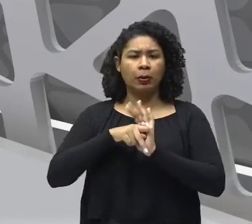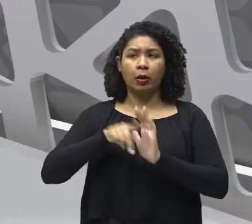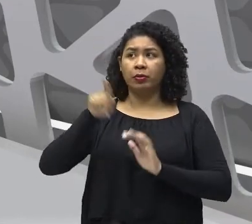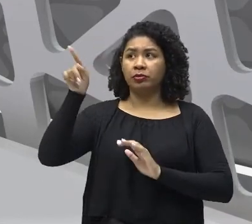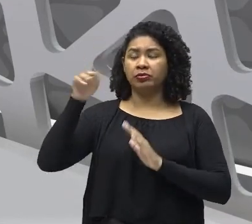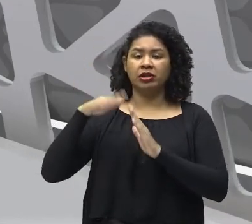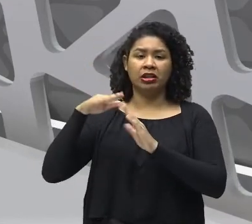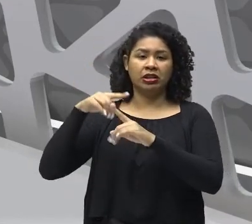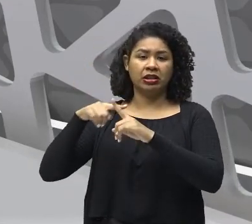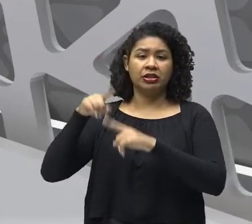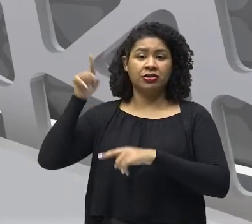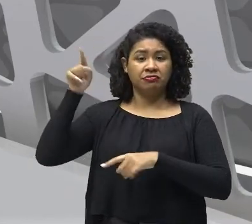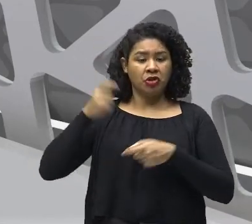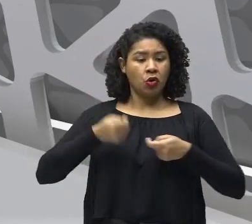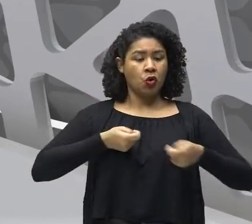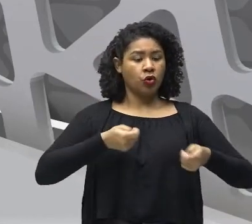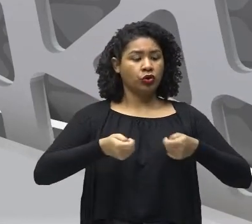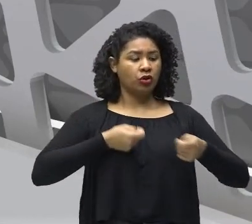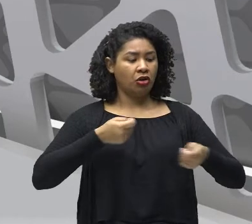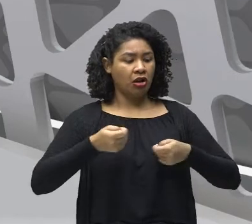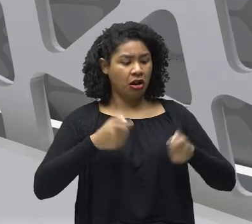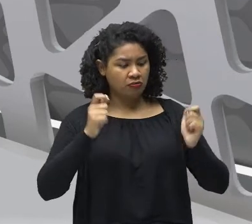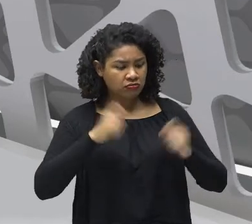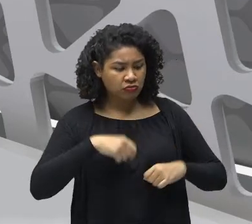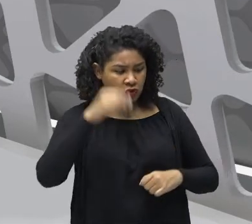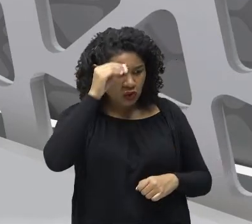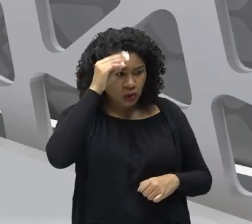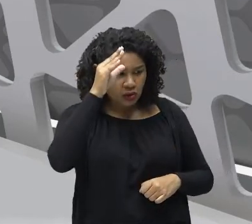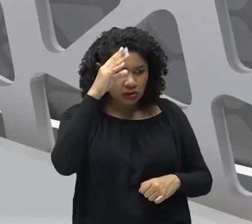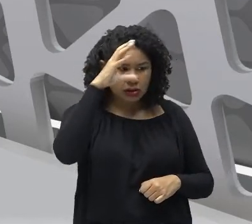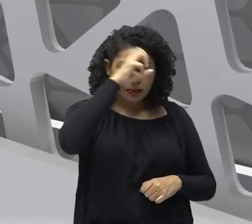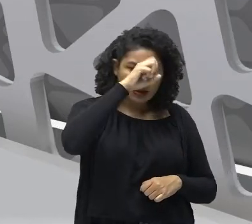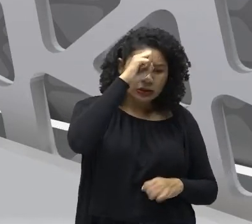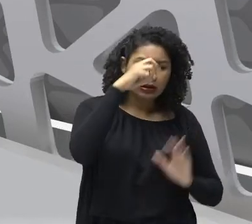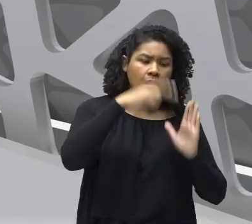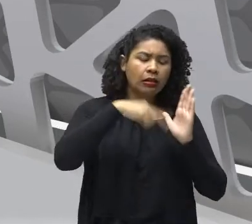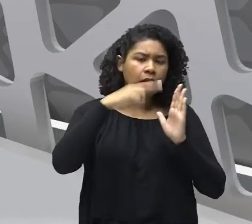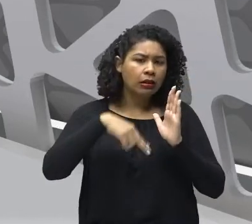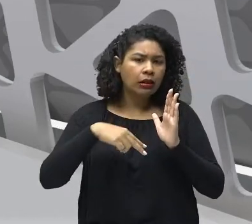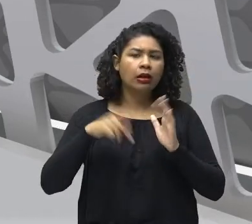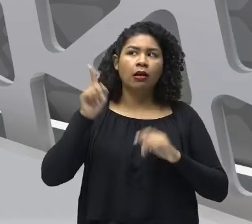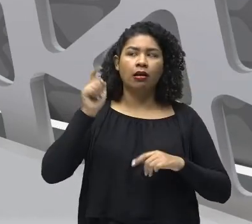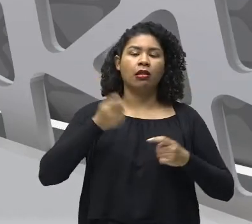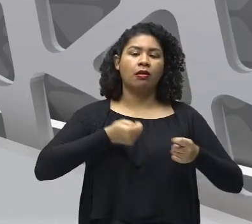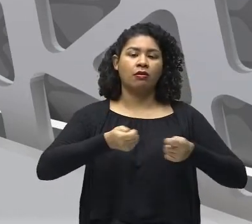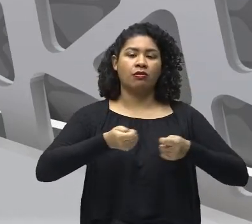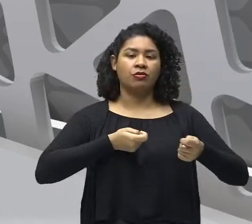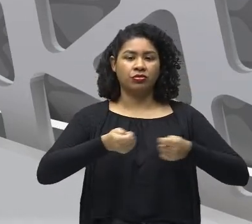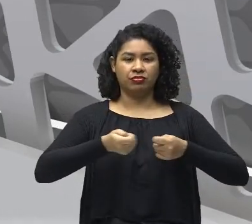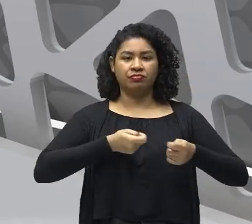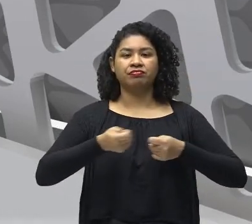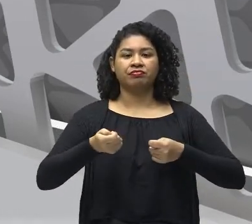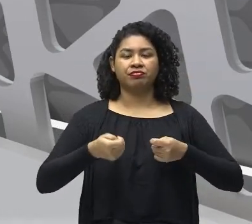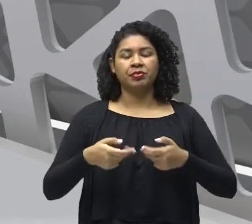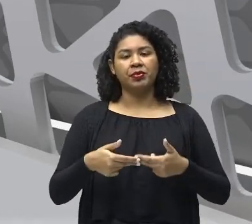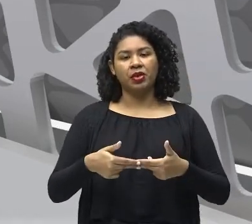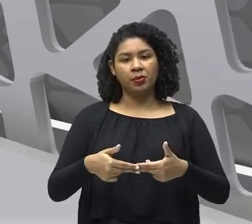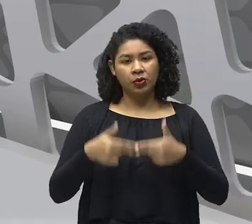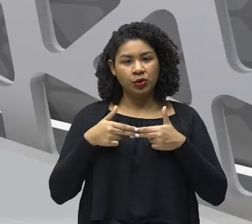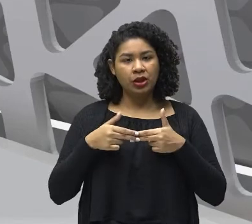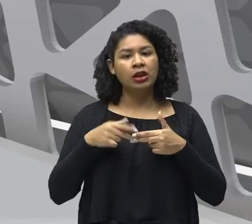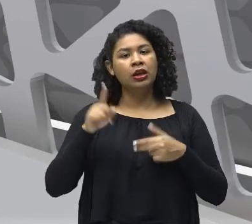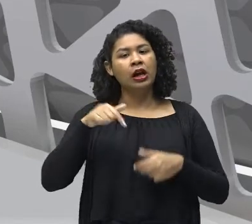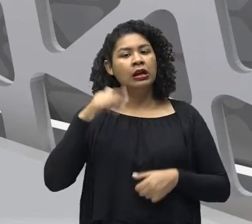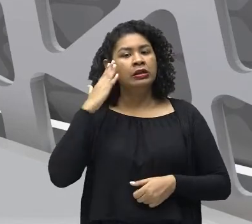controlava Quem tinha acesso a esse conhecimento. E uma das formas de manter isso Sob seu controle Era saber também Que